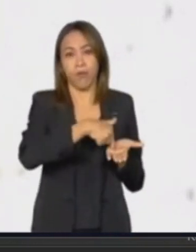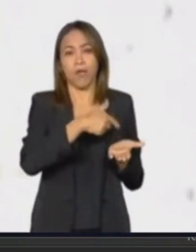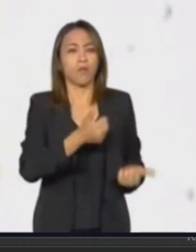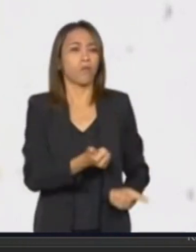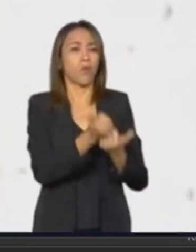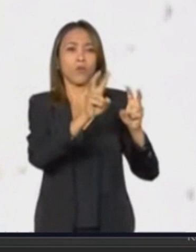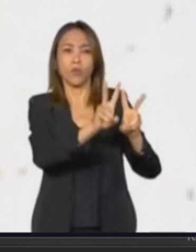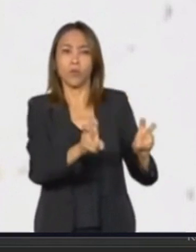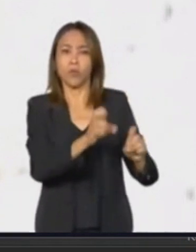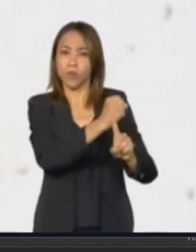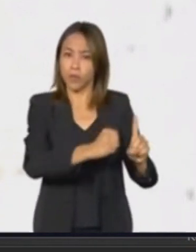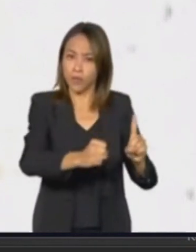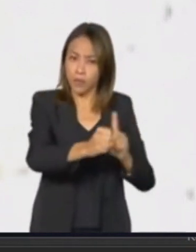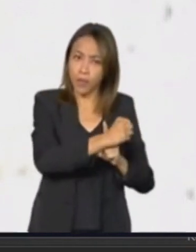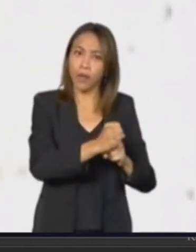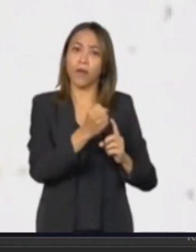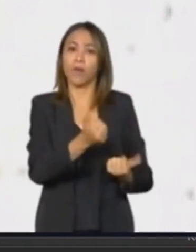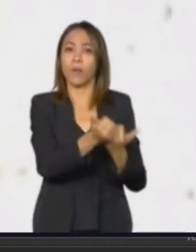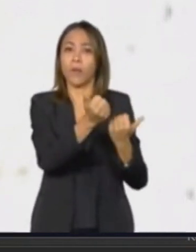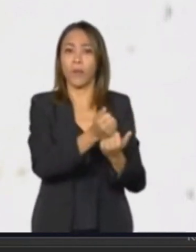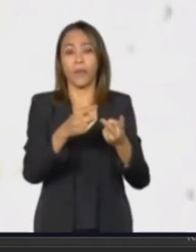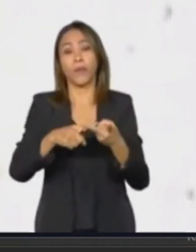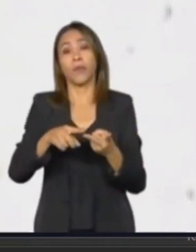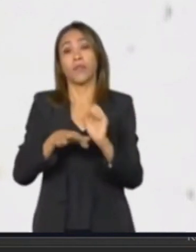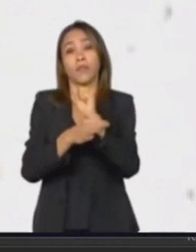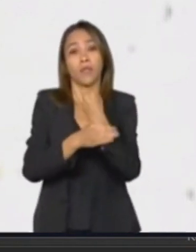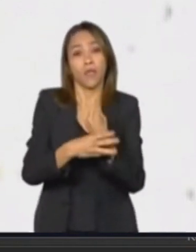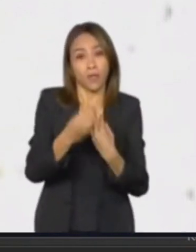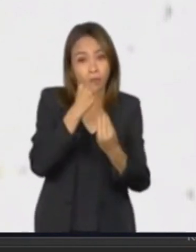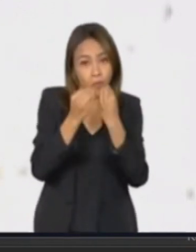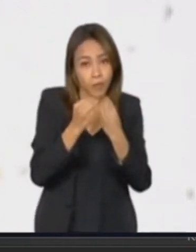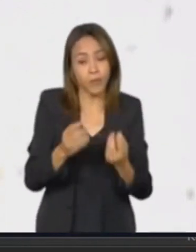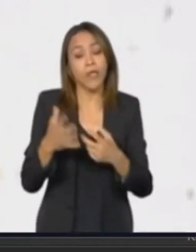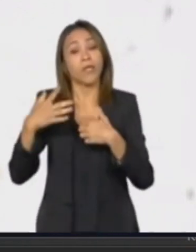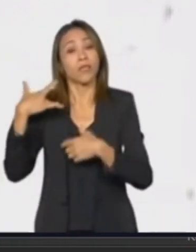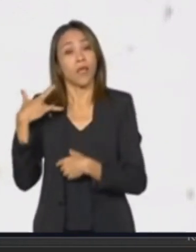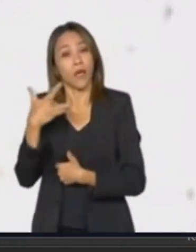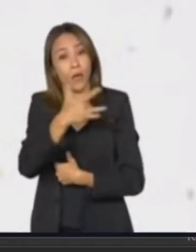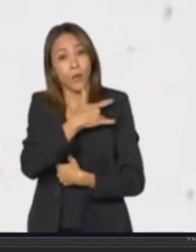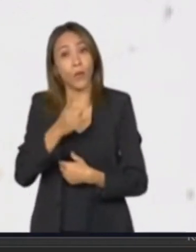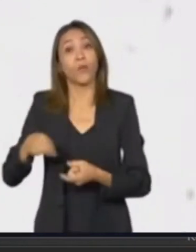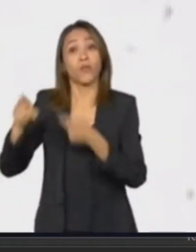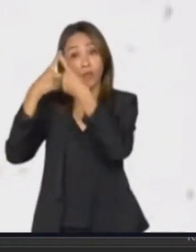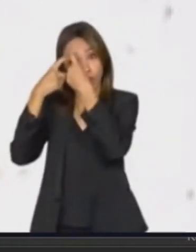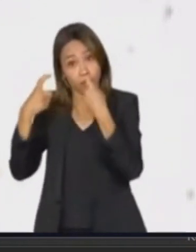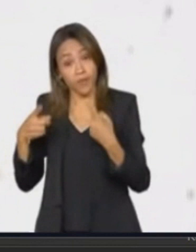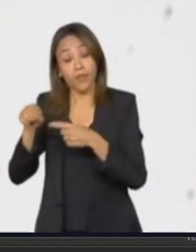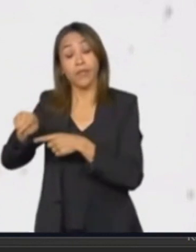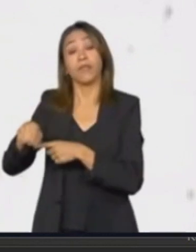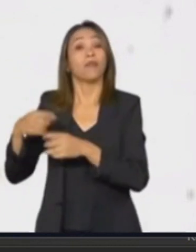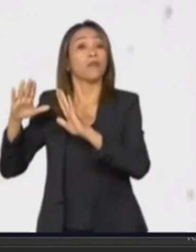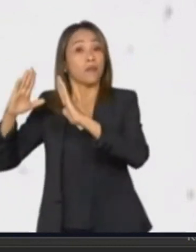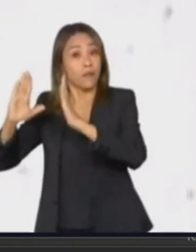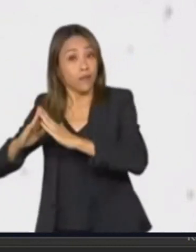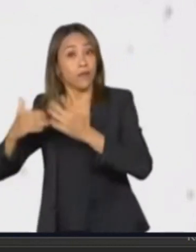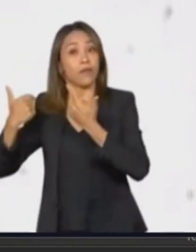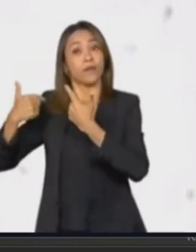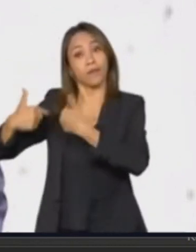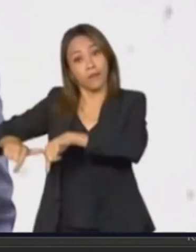social, segurança alimentar, saúde, violência institucional, cidadania, educação, cultura, habitação, trabalho e renda.